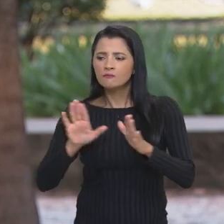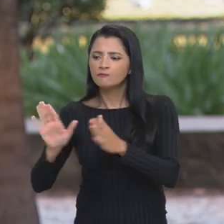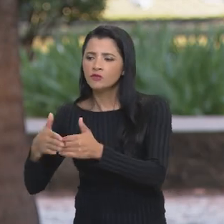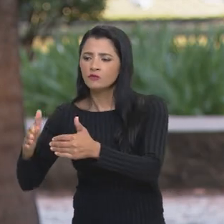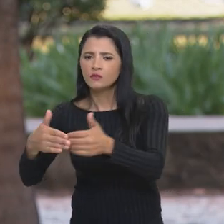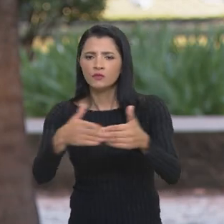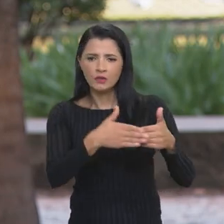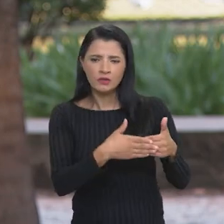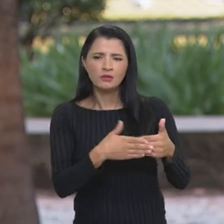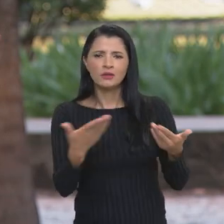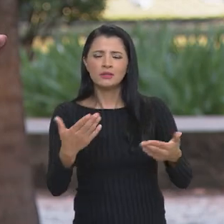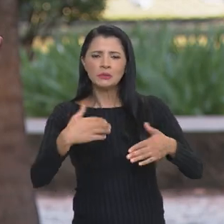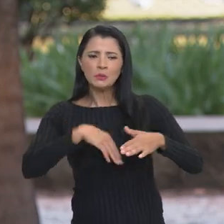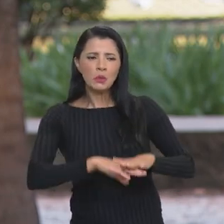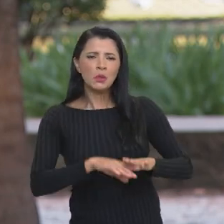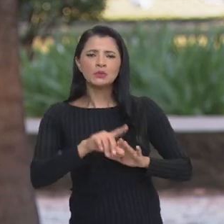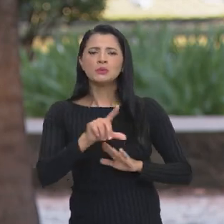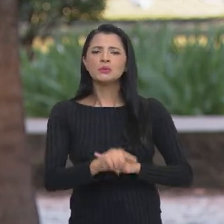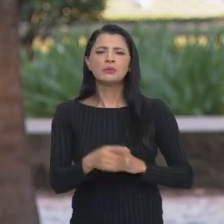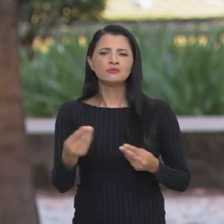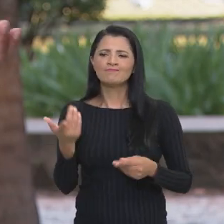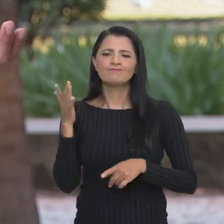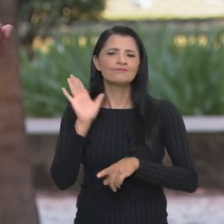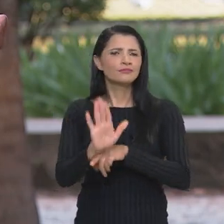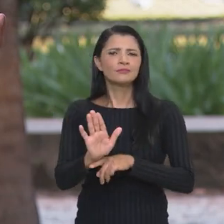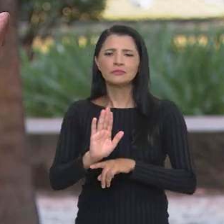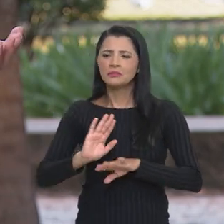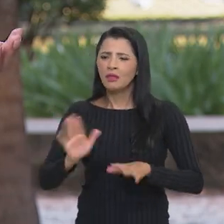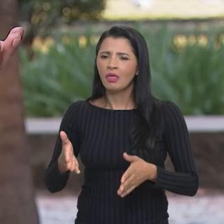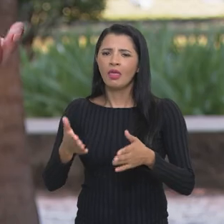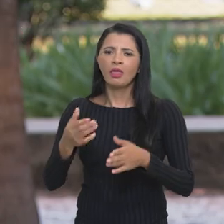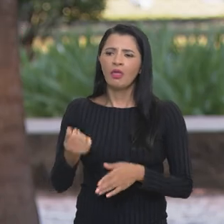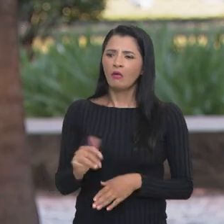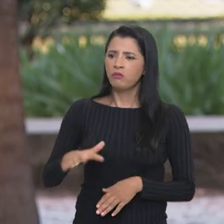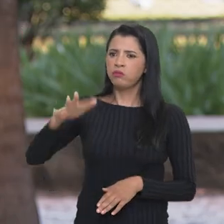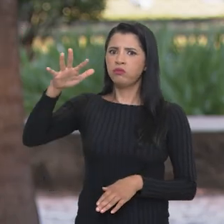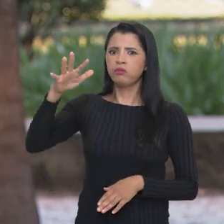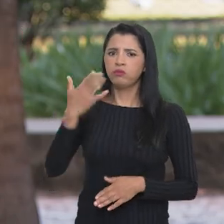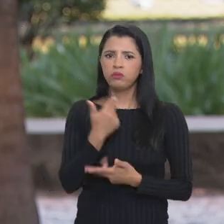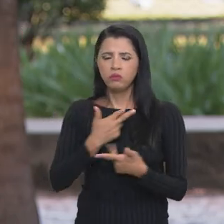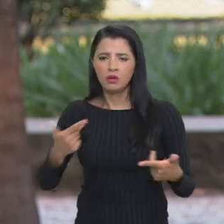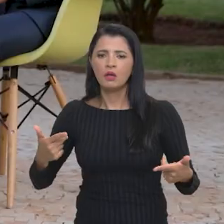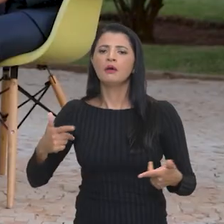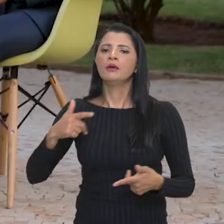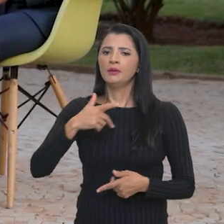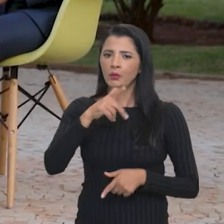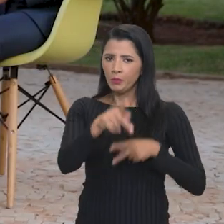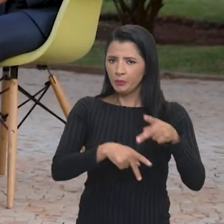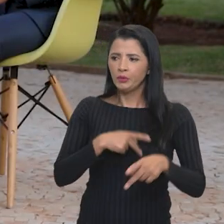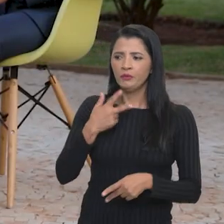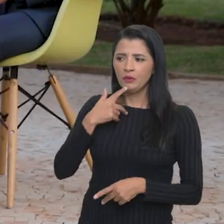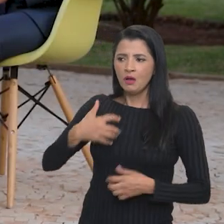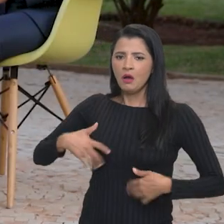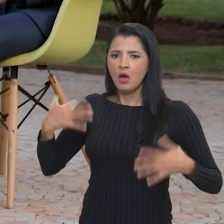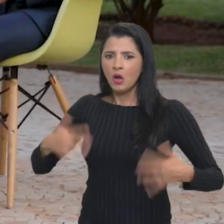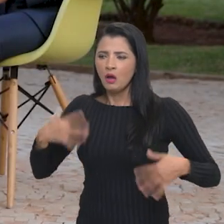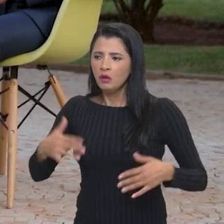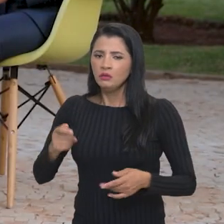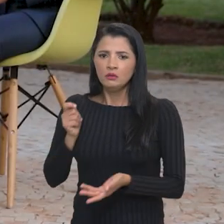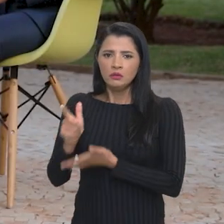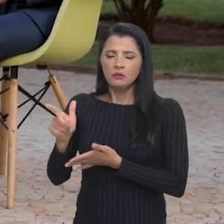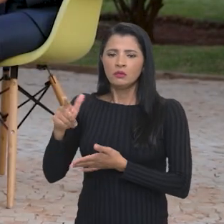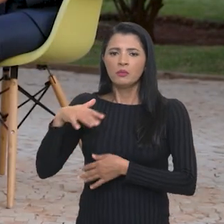ajudar na disparada do preço dos alimentos, os brasileiros sentiram bem isso na mesa. O que está sendo feito já para que